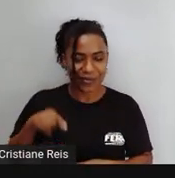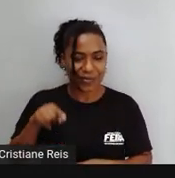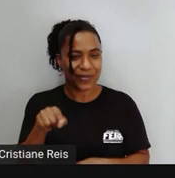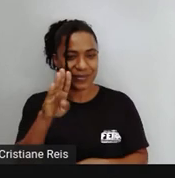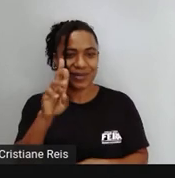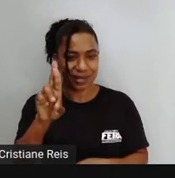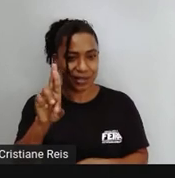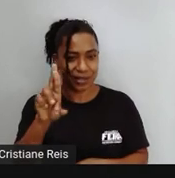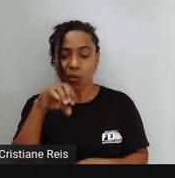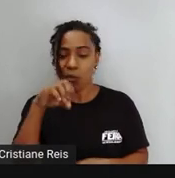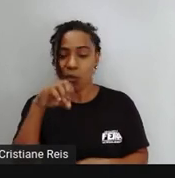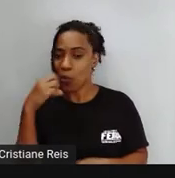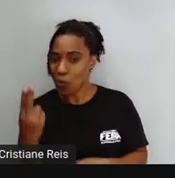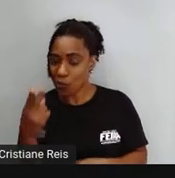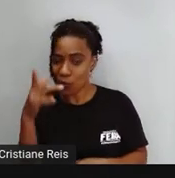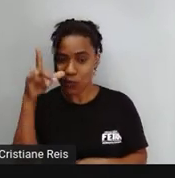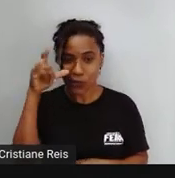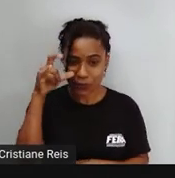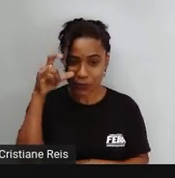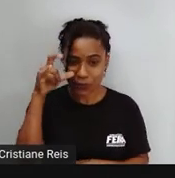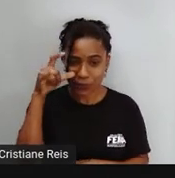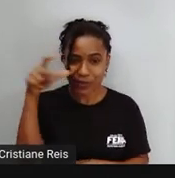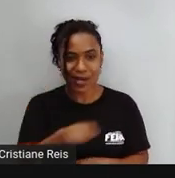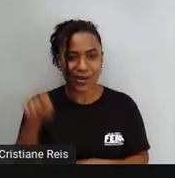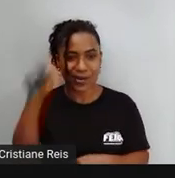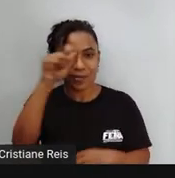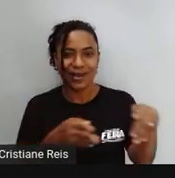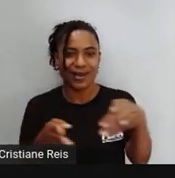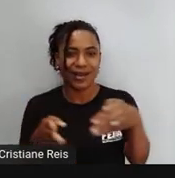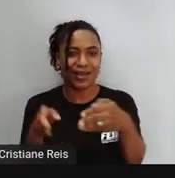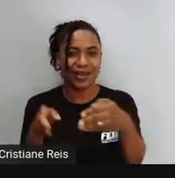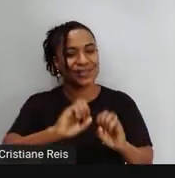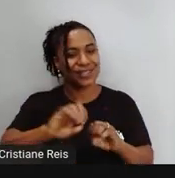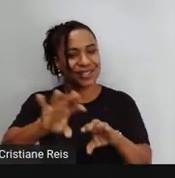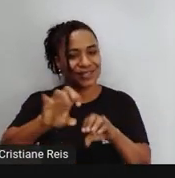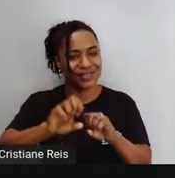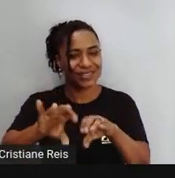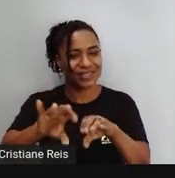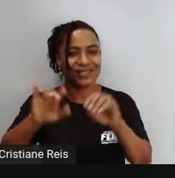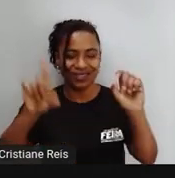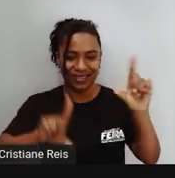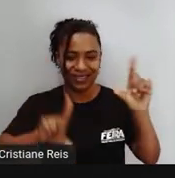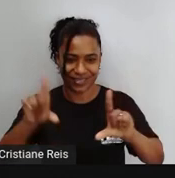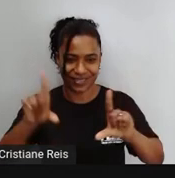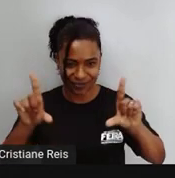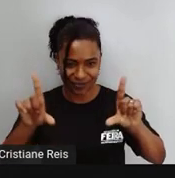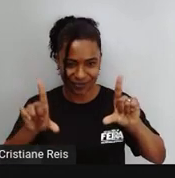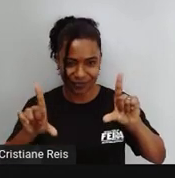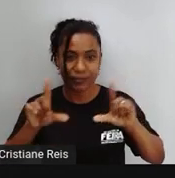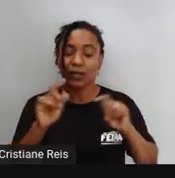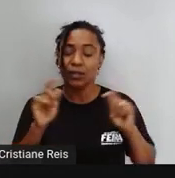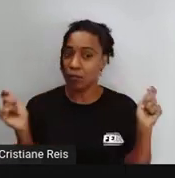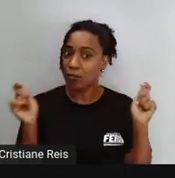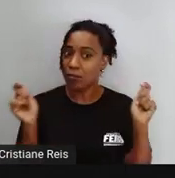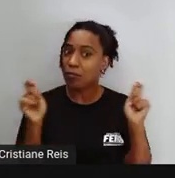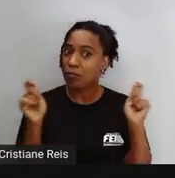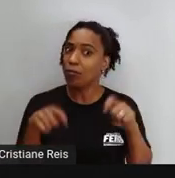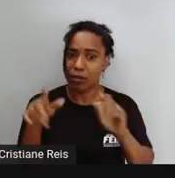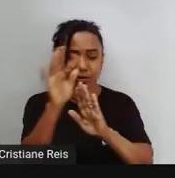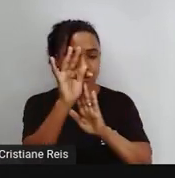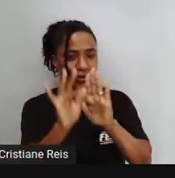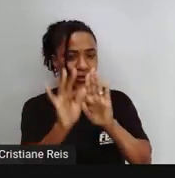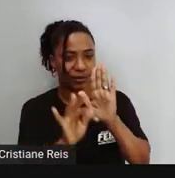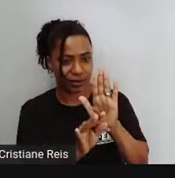Instagram Arroba Caminhos Da Educação TV É claro Que você pode Mandar um texto